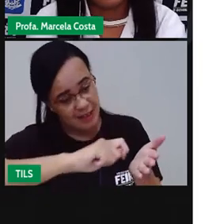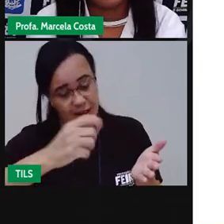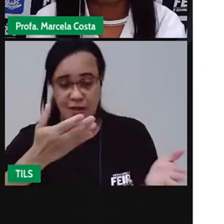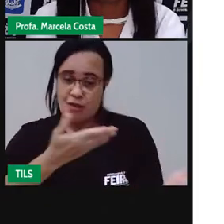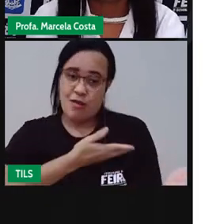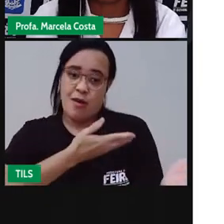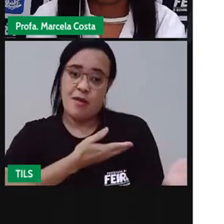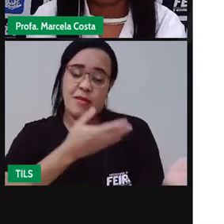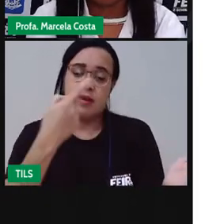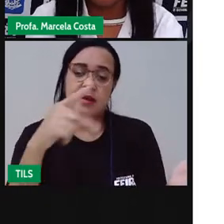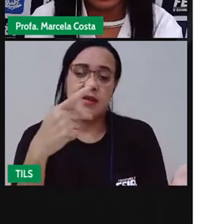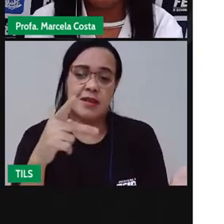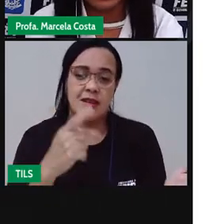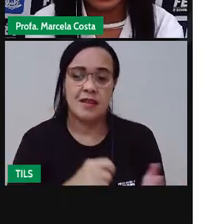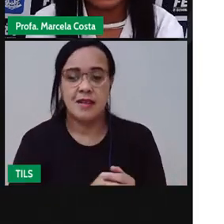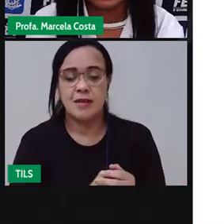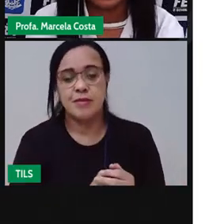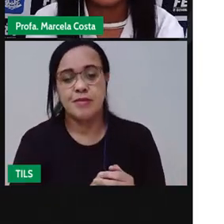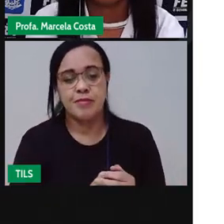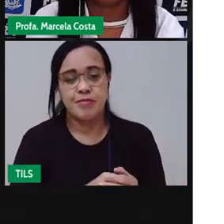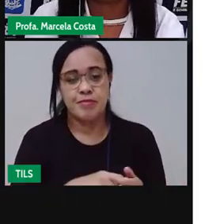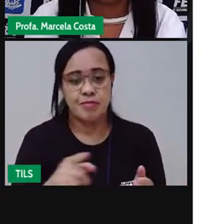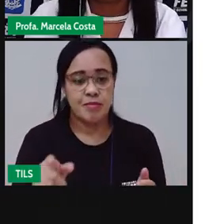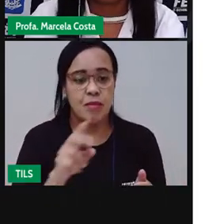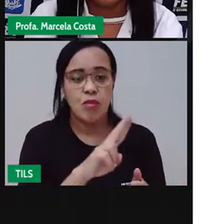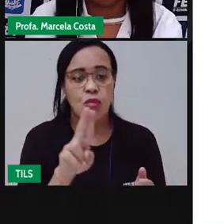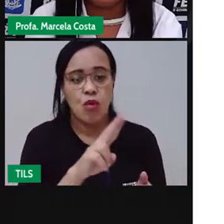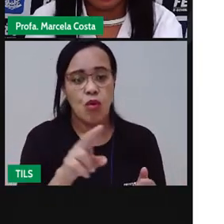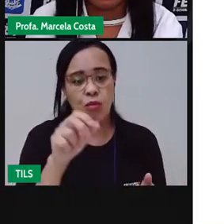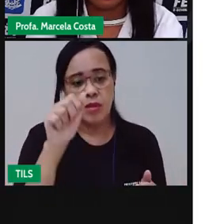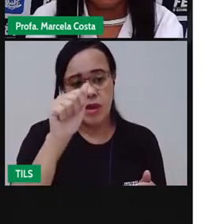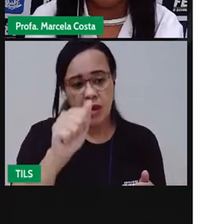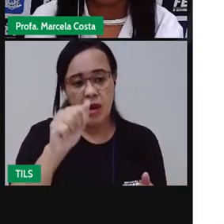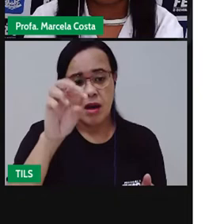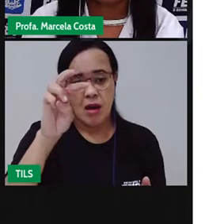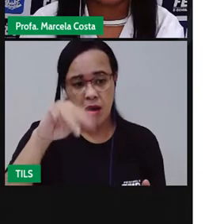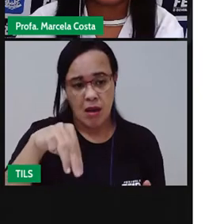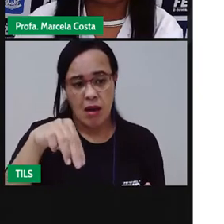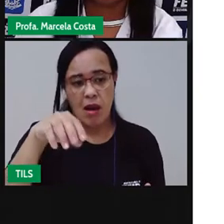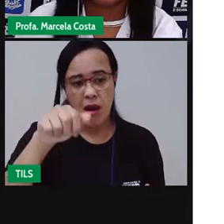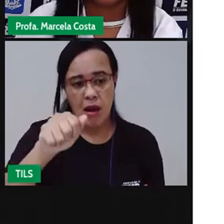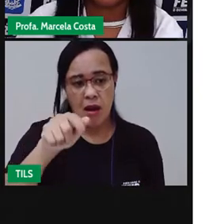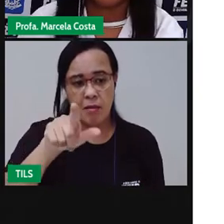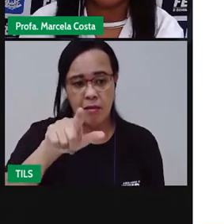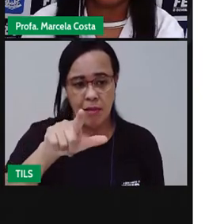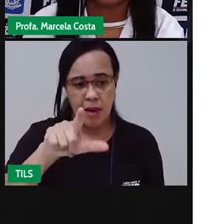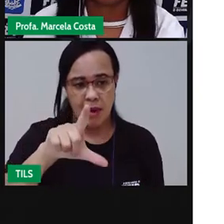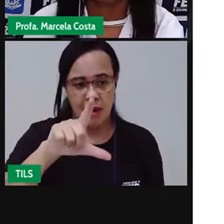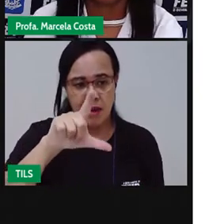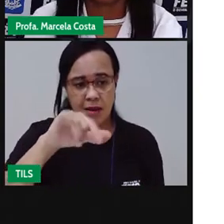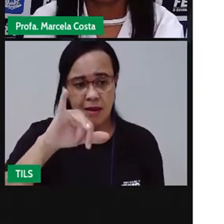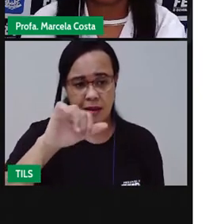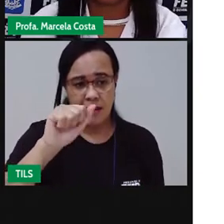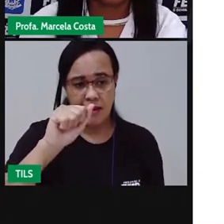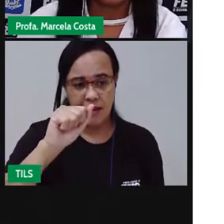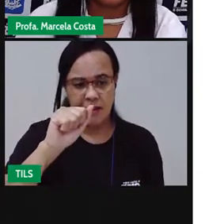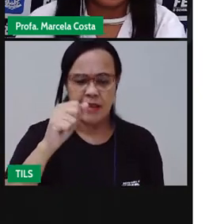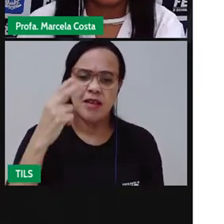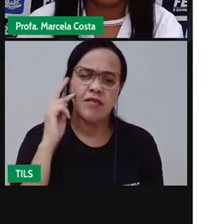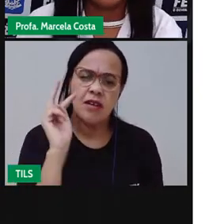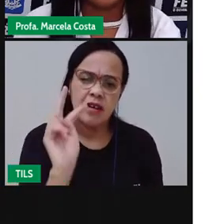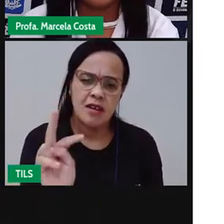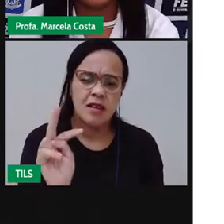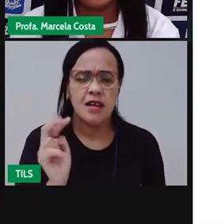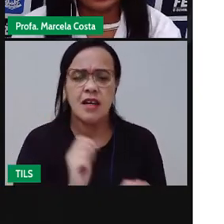para sua amiga. Amiga dela, chamada Amália. Vamos ler esse bilhete juntos e vamos descobrir